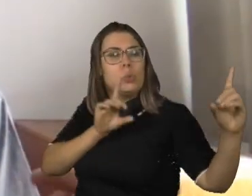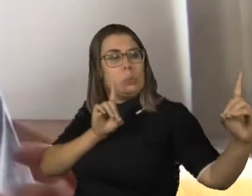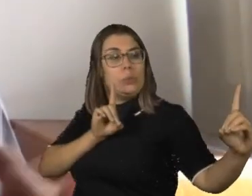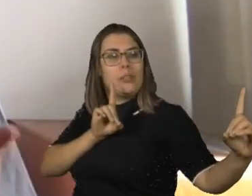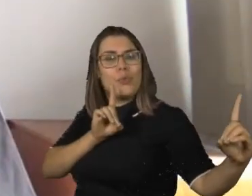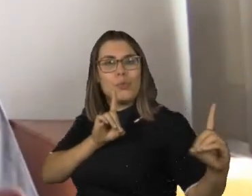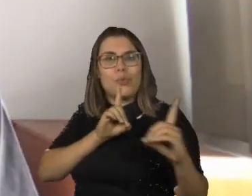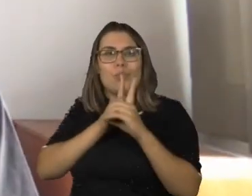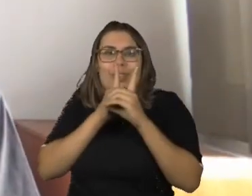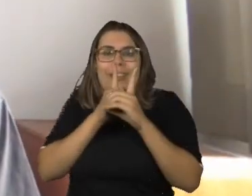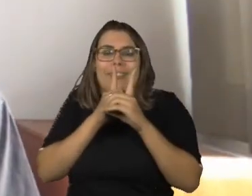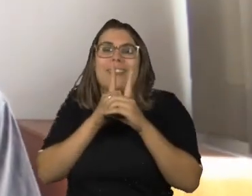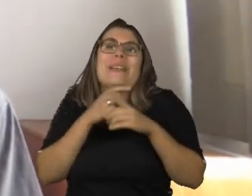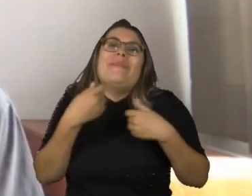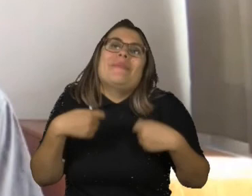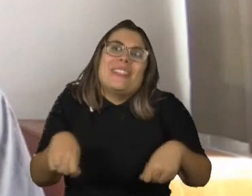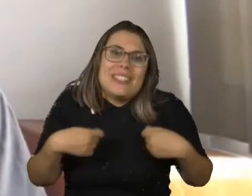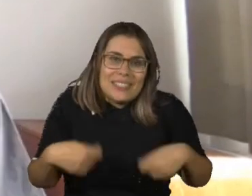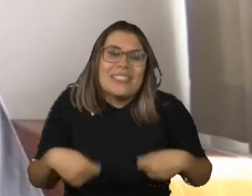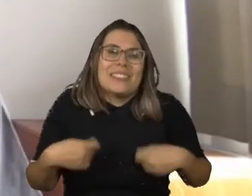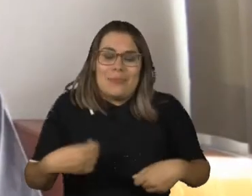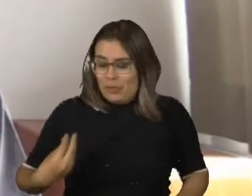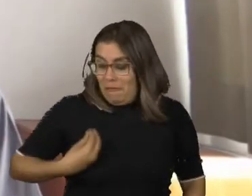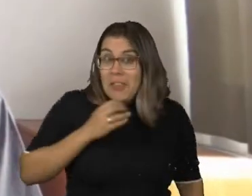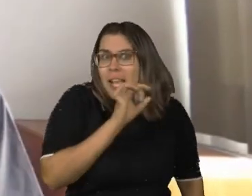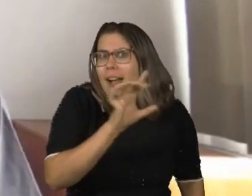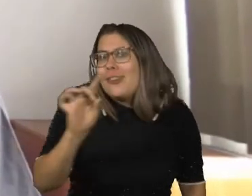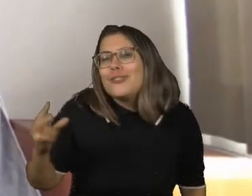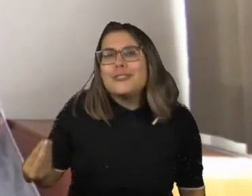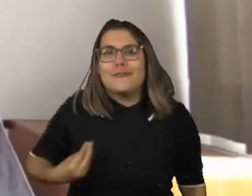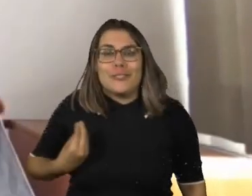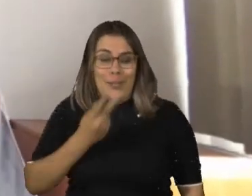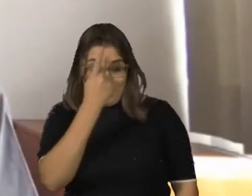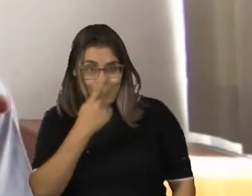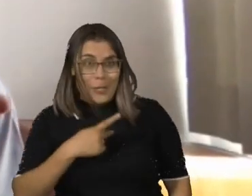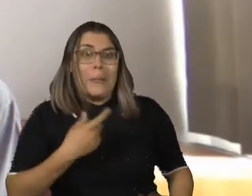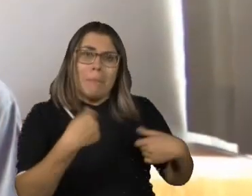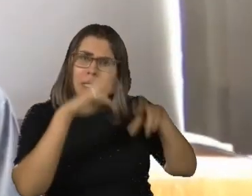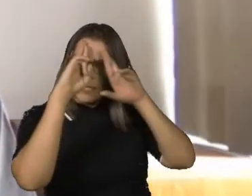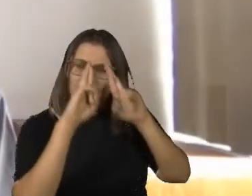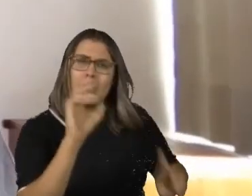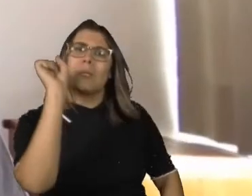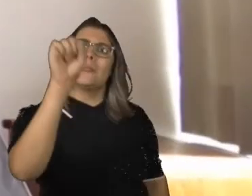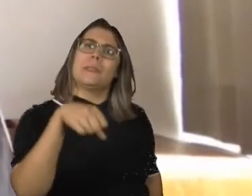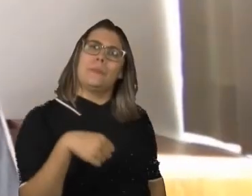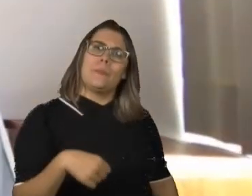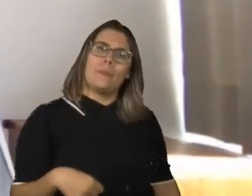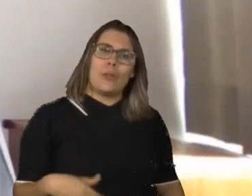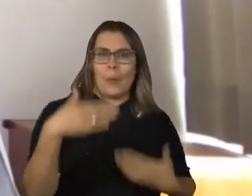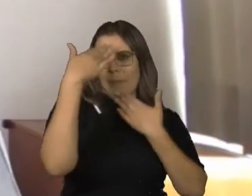vidas são nossas vidas e vivências que precisam ser respeitadas. Obrigado.